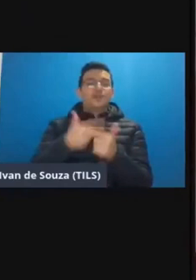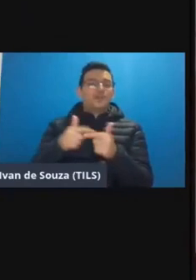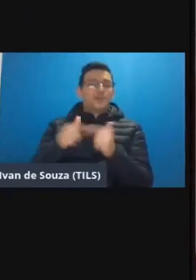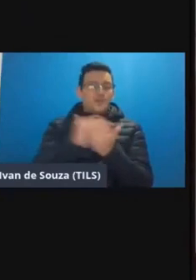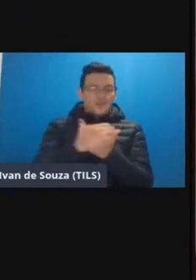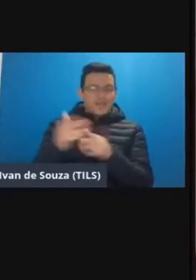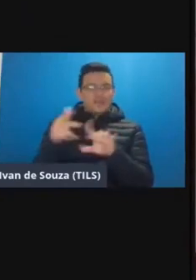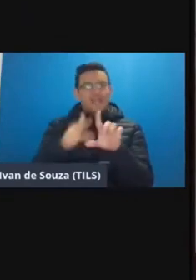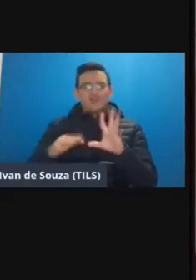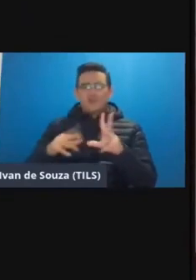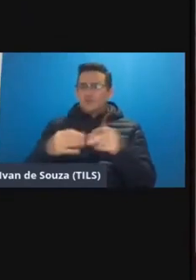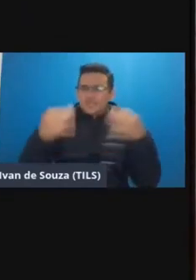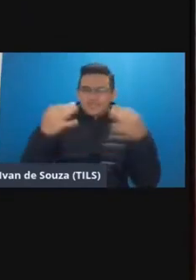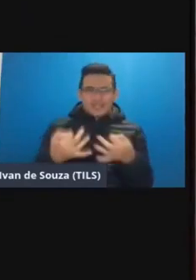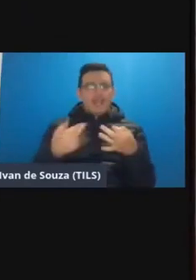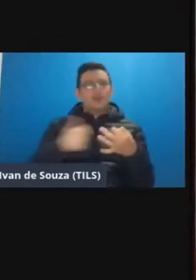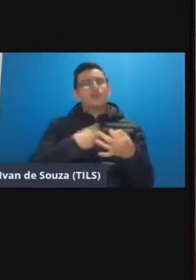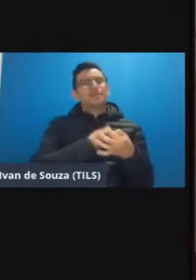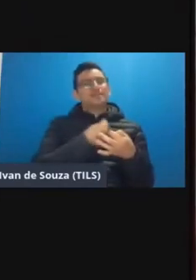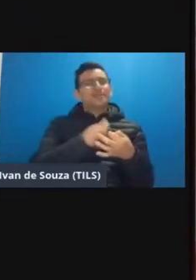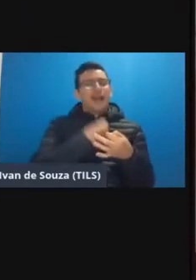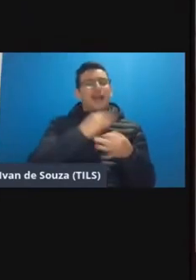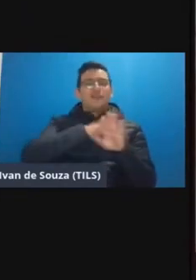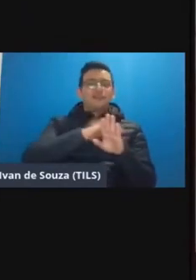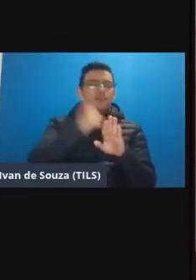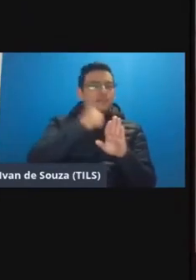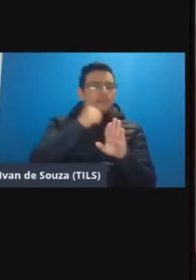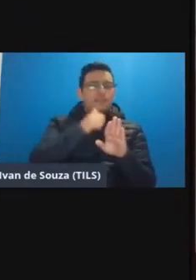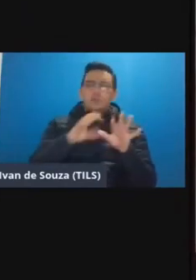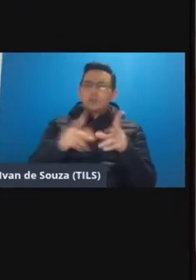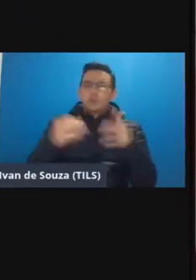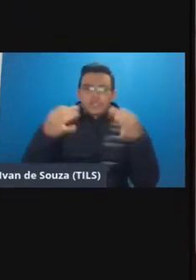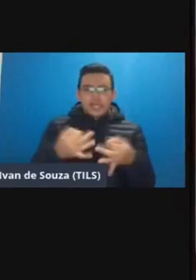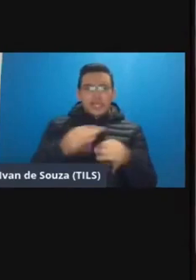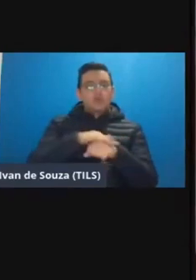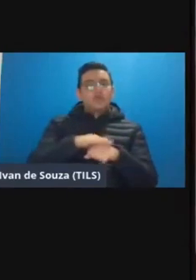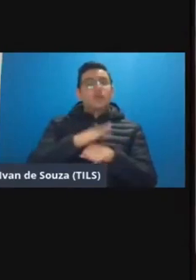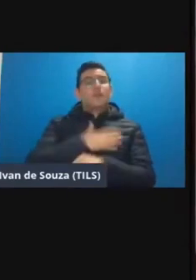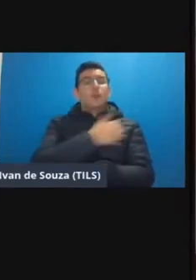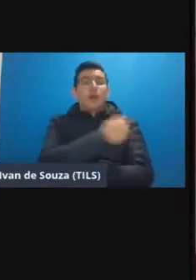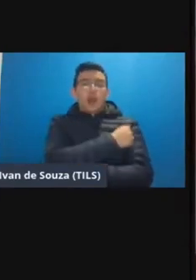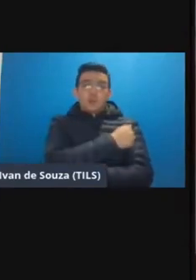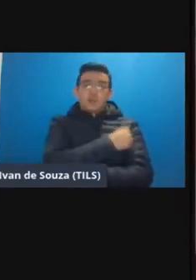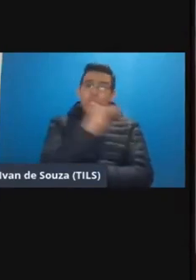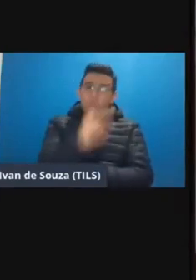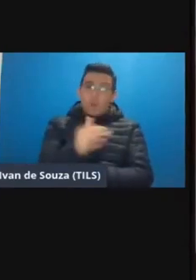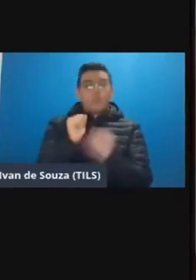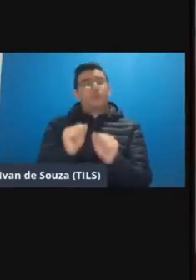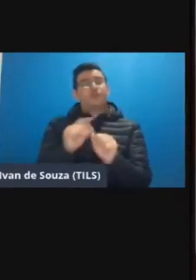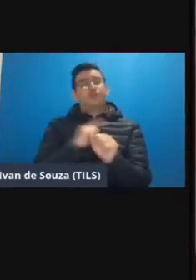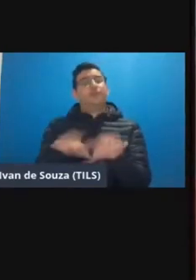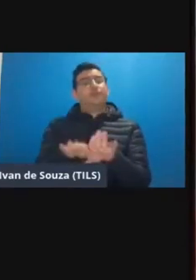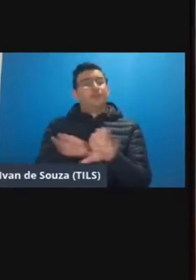da live tava tudo certinho eu estava nos bastidores com as meninas com tudo certo o meu estudante também pode ter contratempos